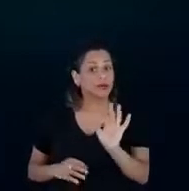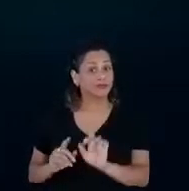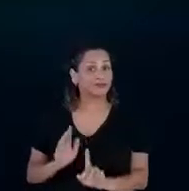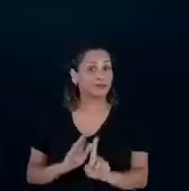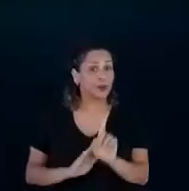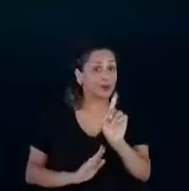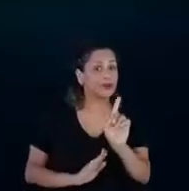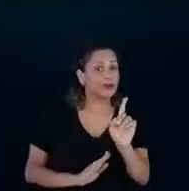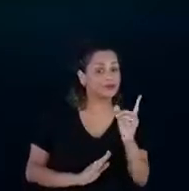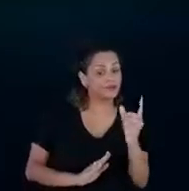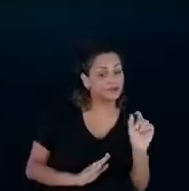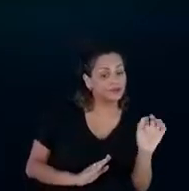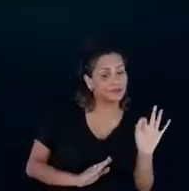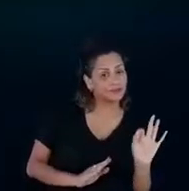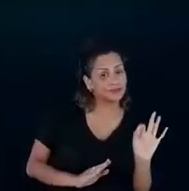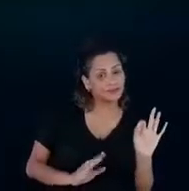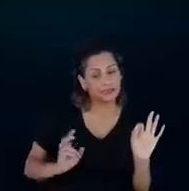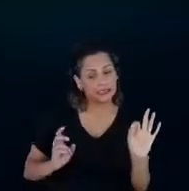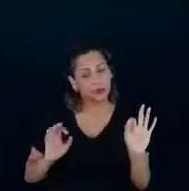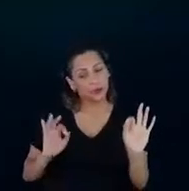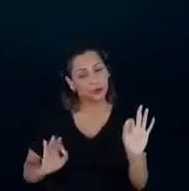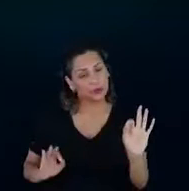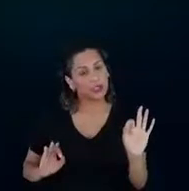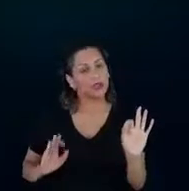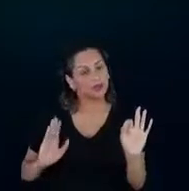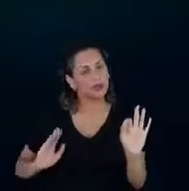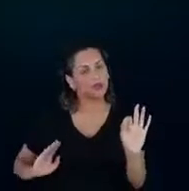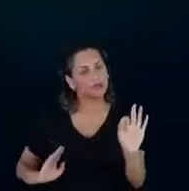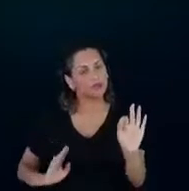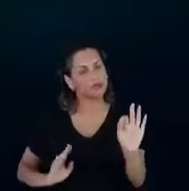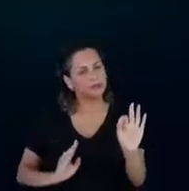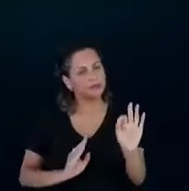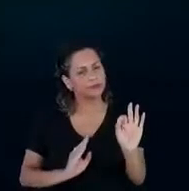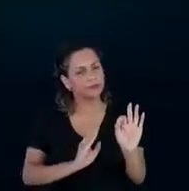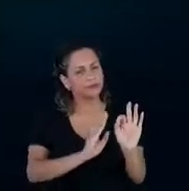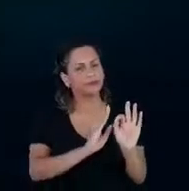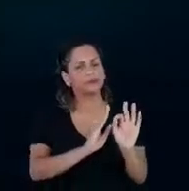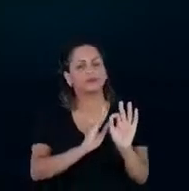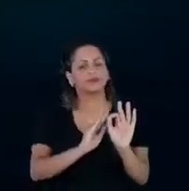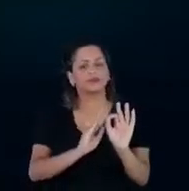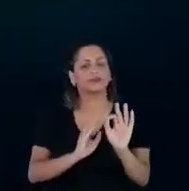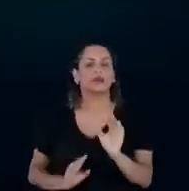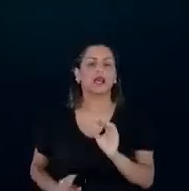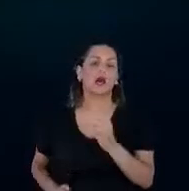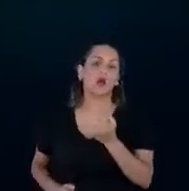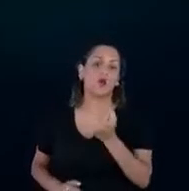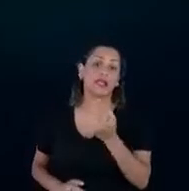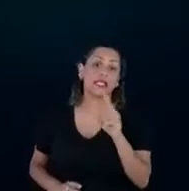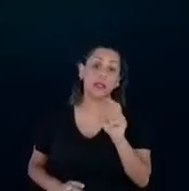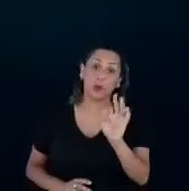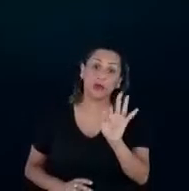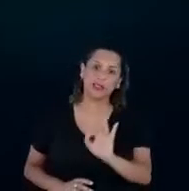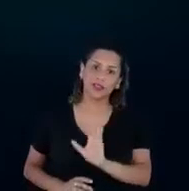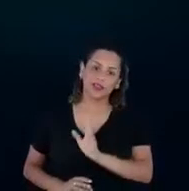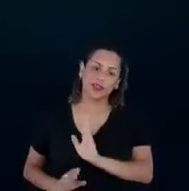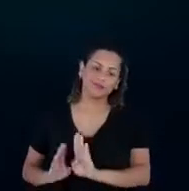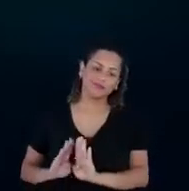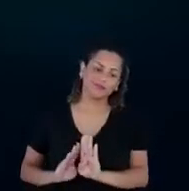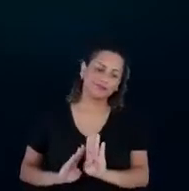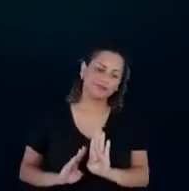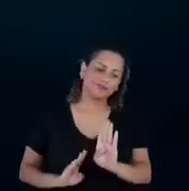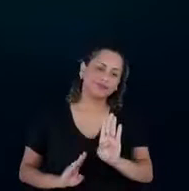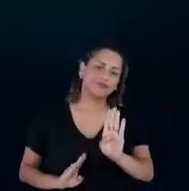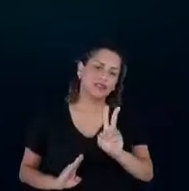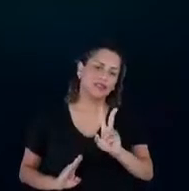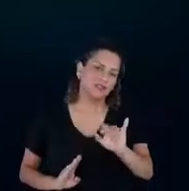percebe que o Procel já está nesse caminho, a gente está contribuindo aí com quase 5%, seguindo nesse ritmo, a